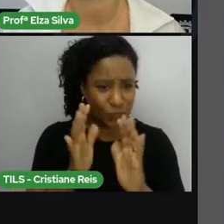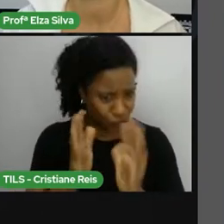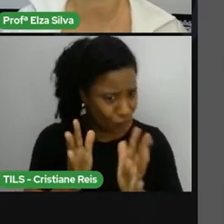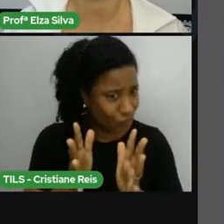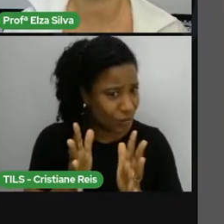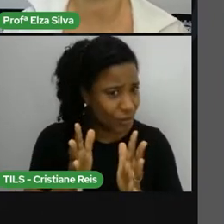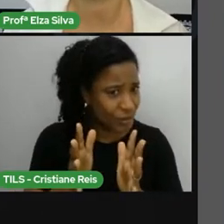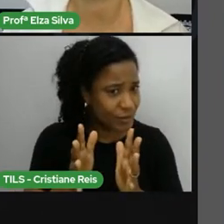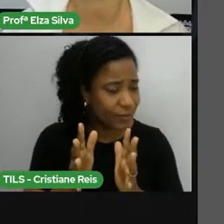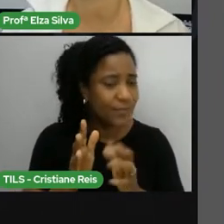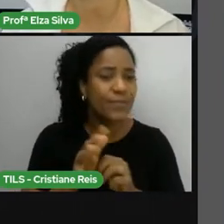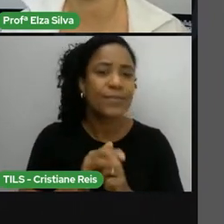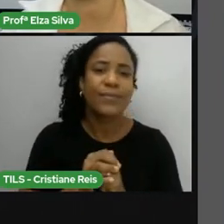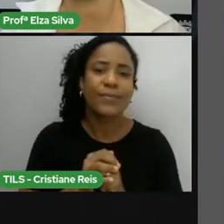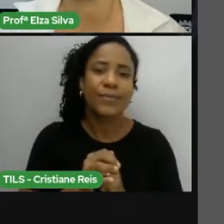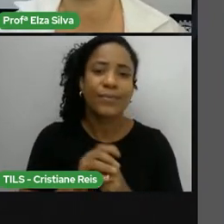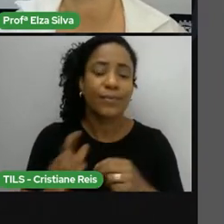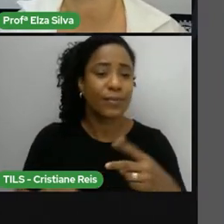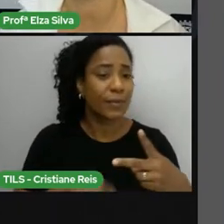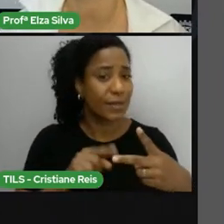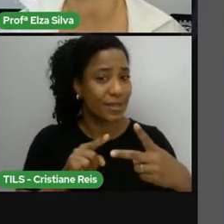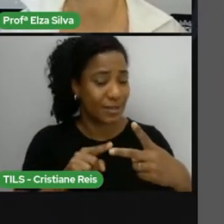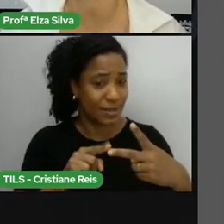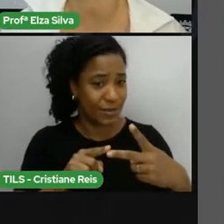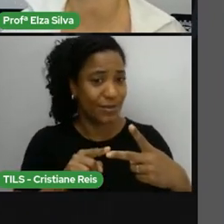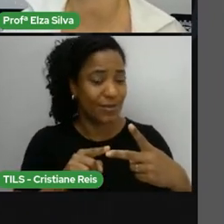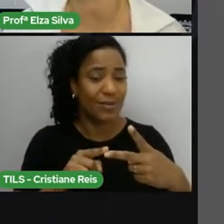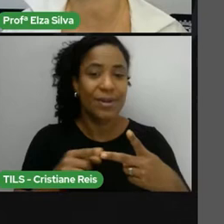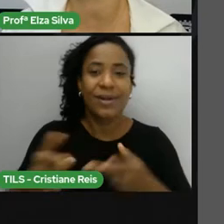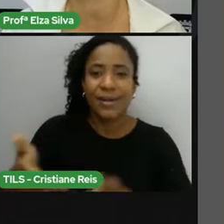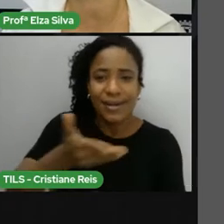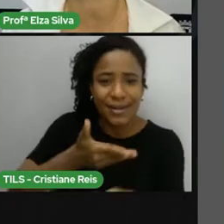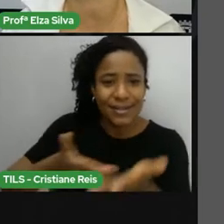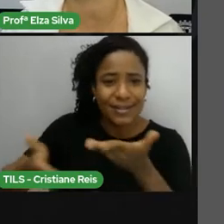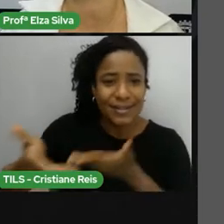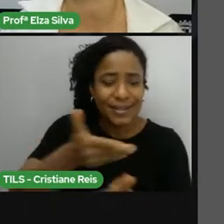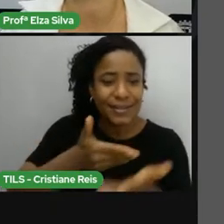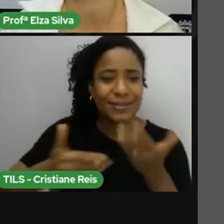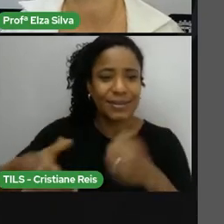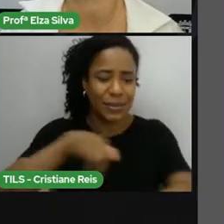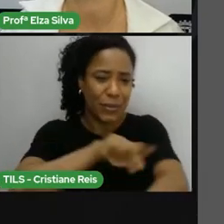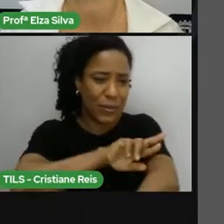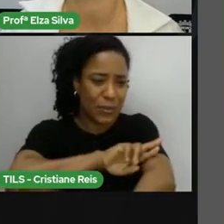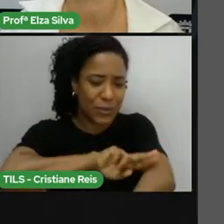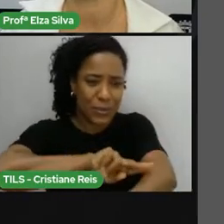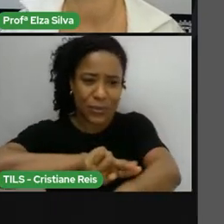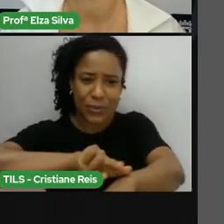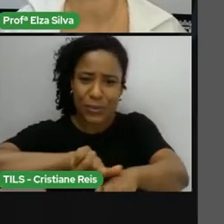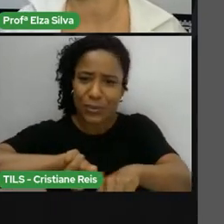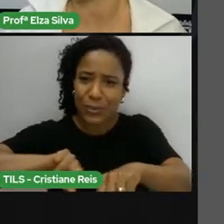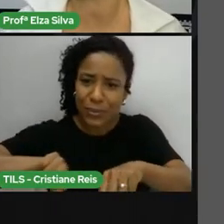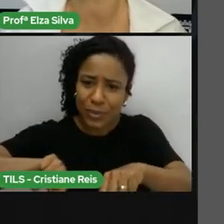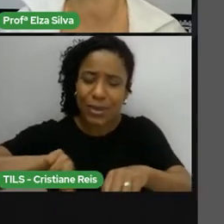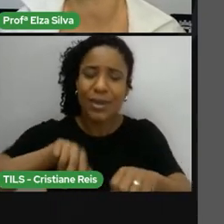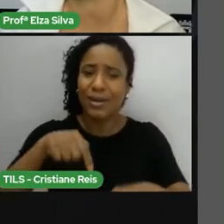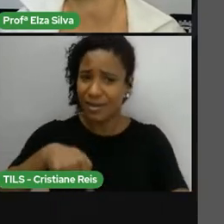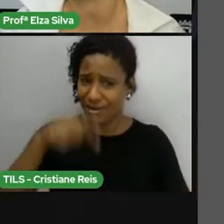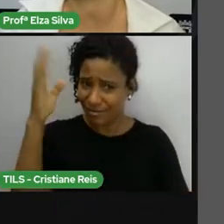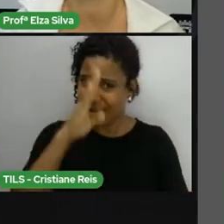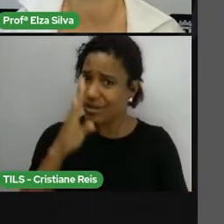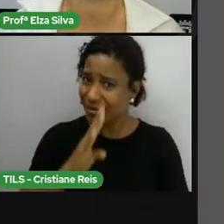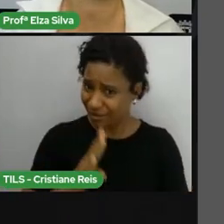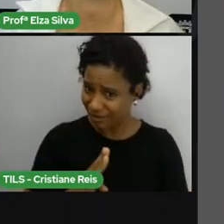E como as relações étnico-raciais são tratadas no nosso país? Será que ainda